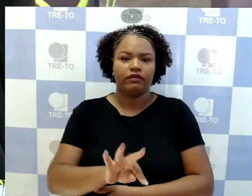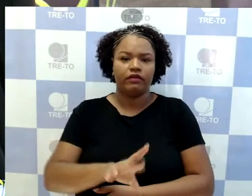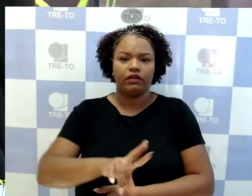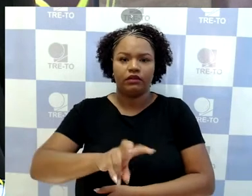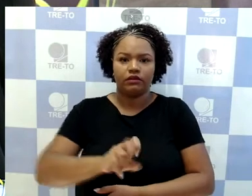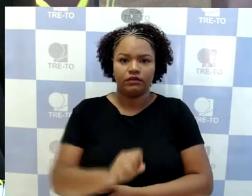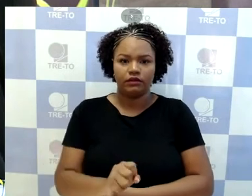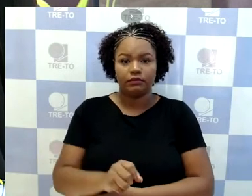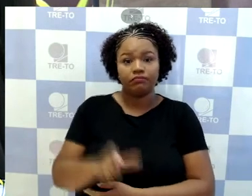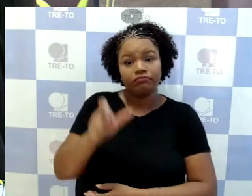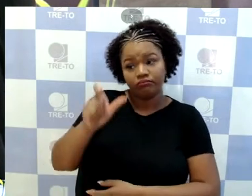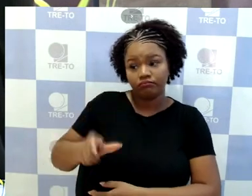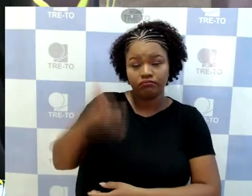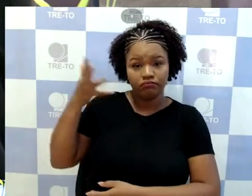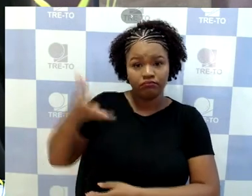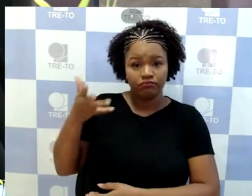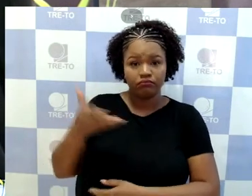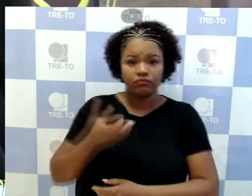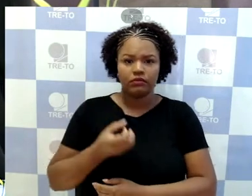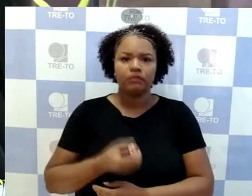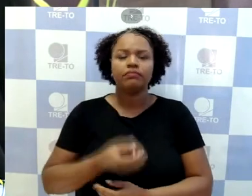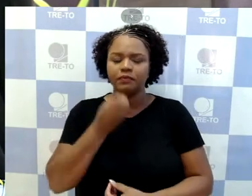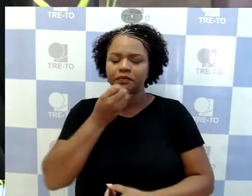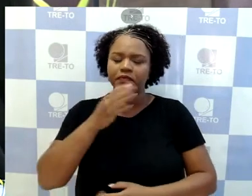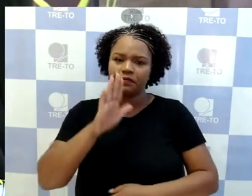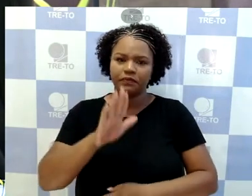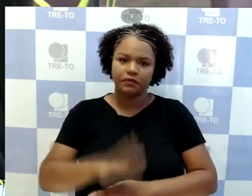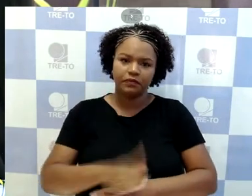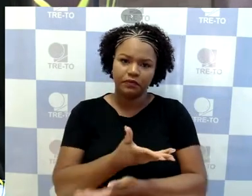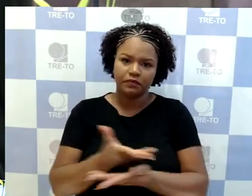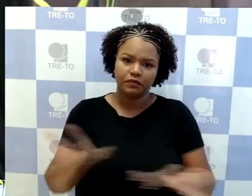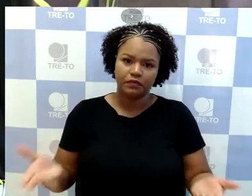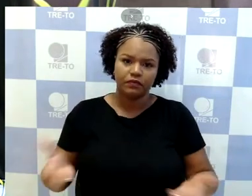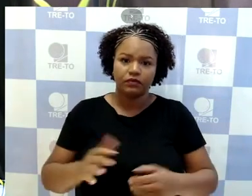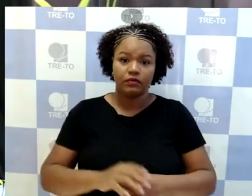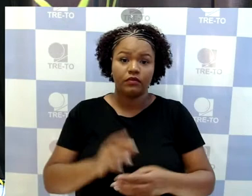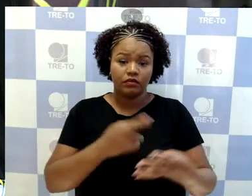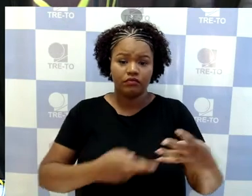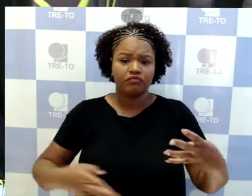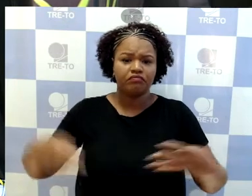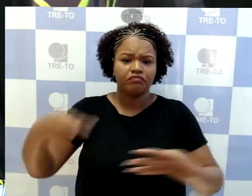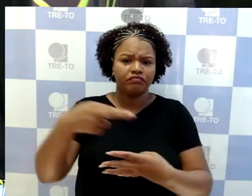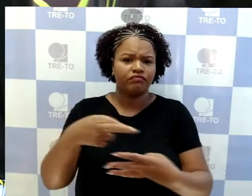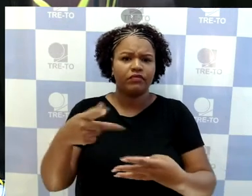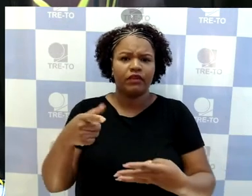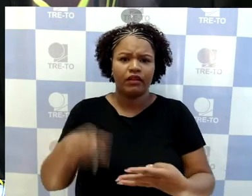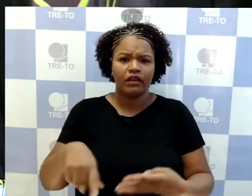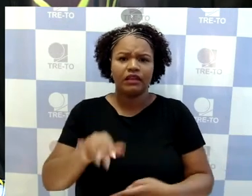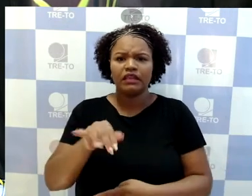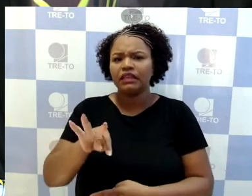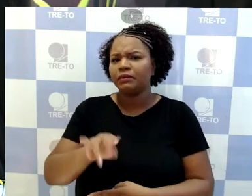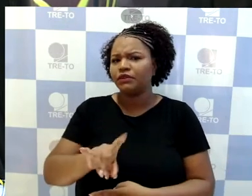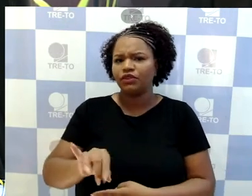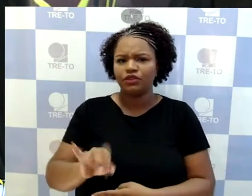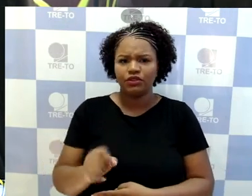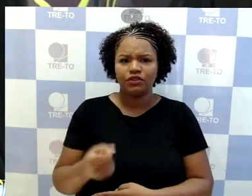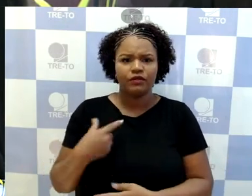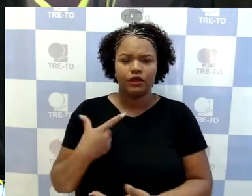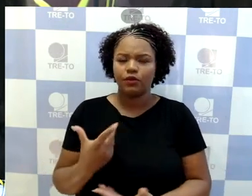Boa tarde a todos. Senhor presidente, aqui é uma questão muito simples. O recurso é intempestível e assim estou reconhecendo e votando.